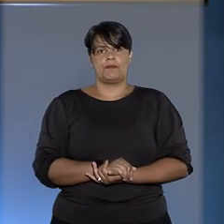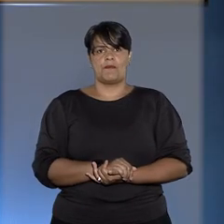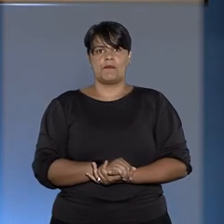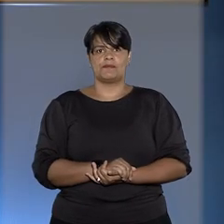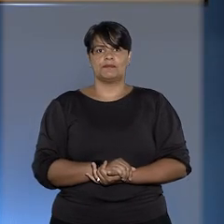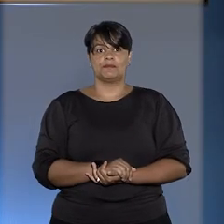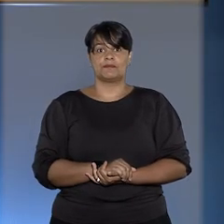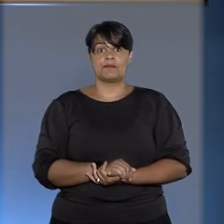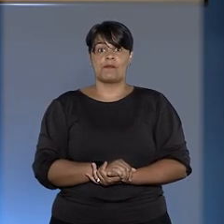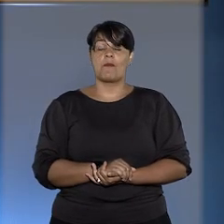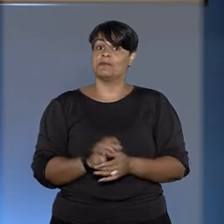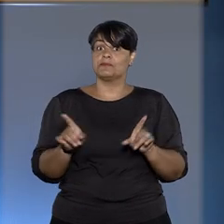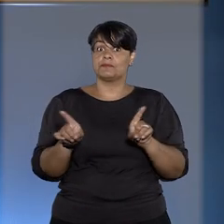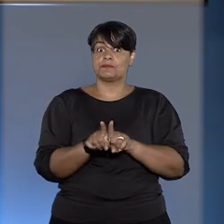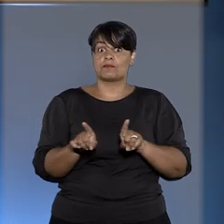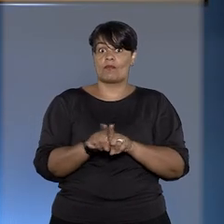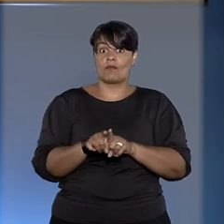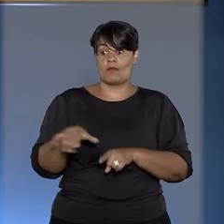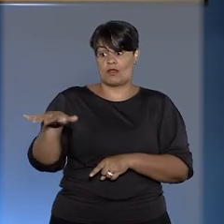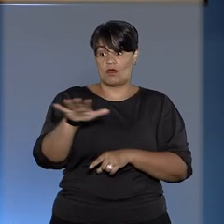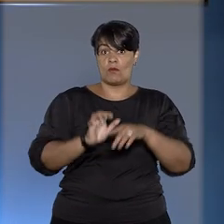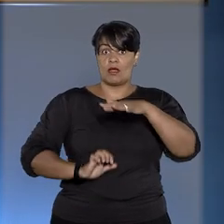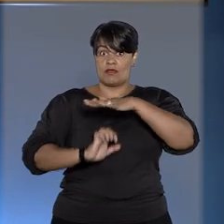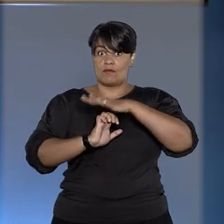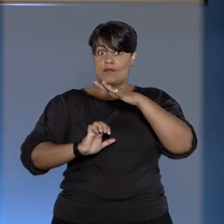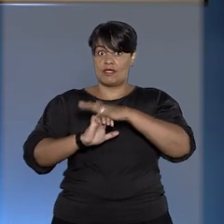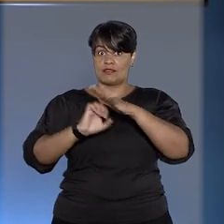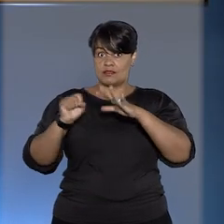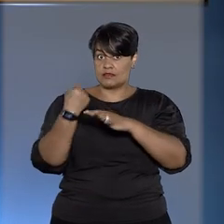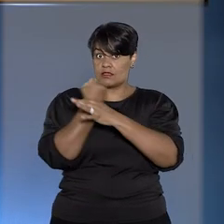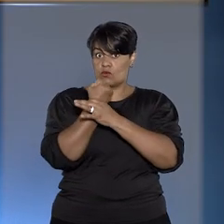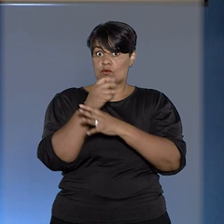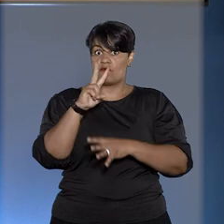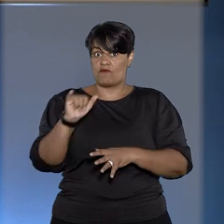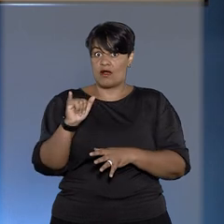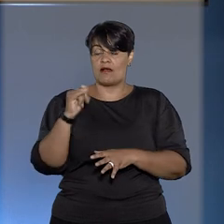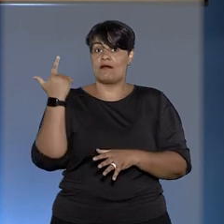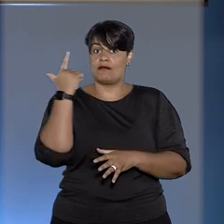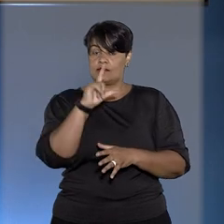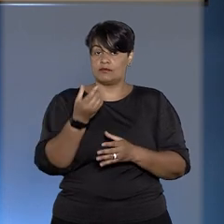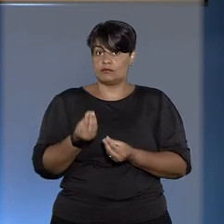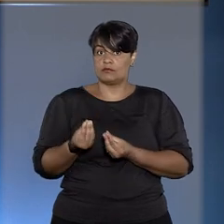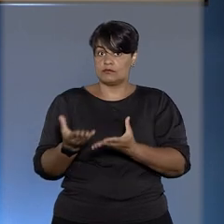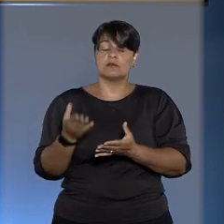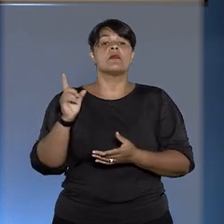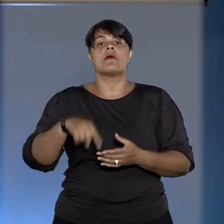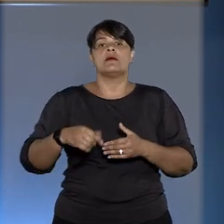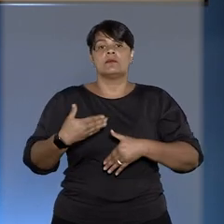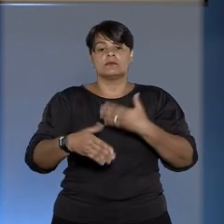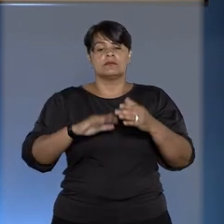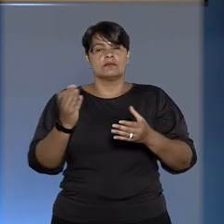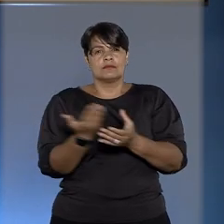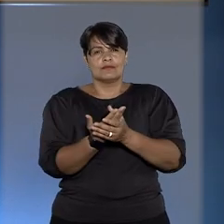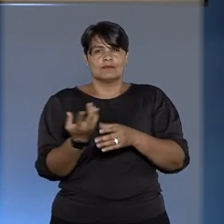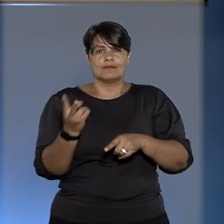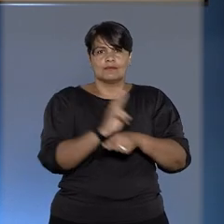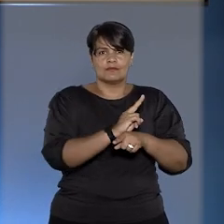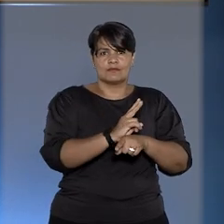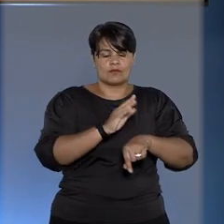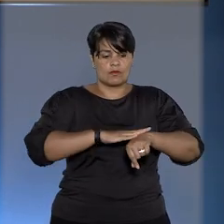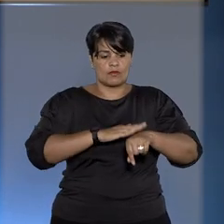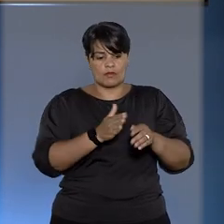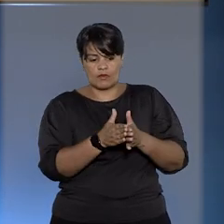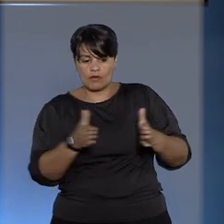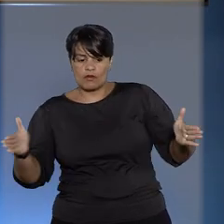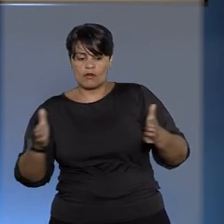E uma seguradora terá de indenizar por sinistro ocorrido na vigência de liminar que prorrogou o contrato.